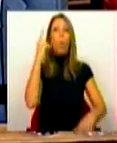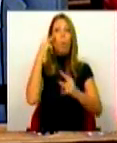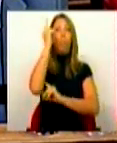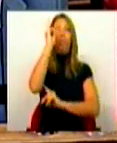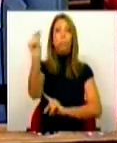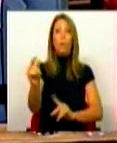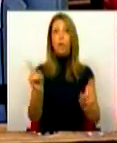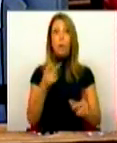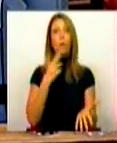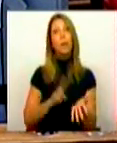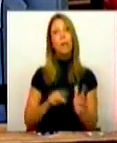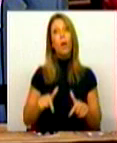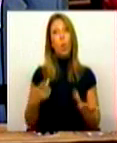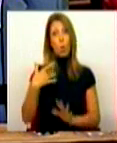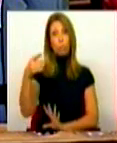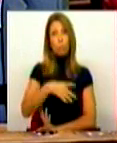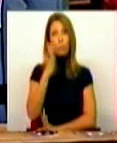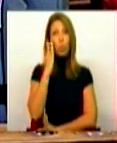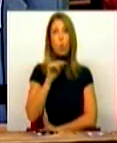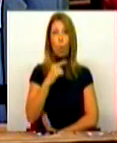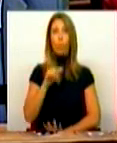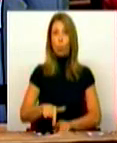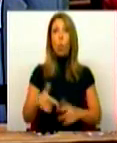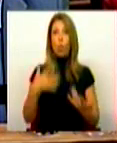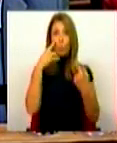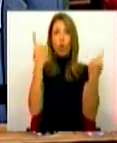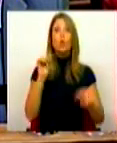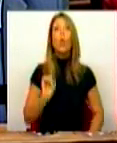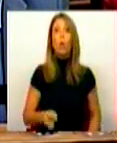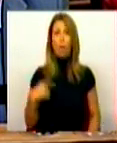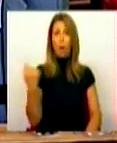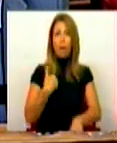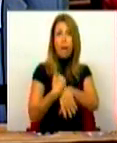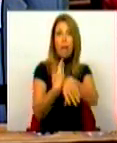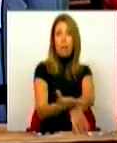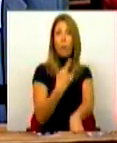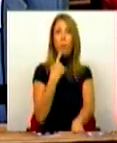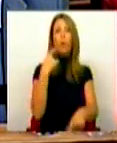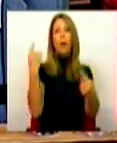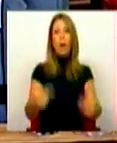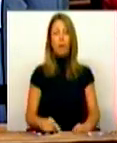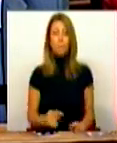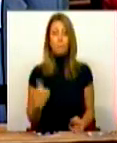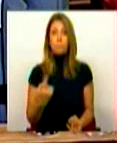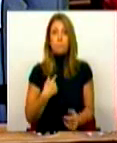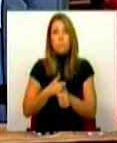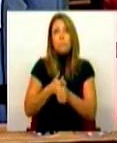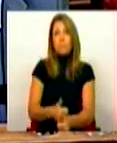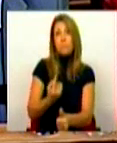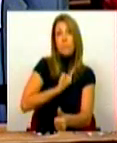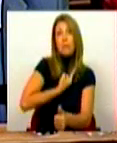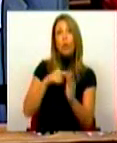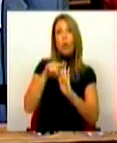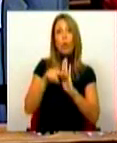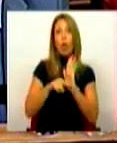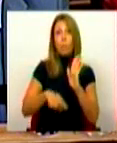e o que demonstra é que hoje estamos muitíssimo atrasados. E portanto, nós temos que cumprir todas as normas legais e todas